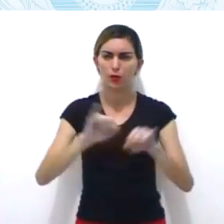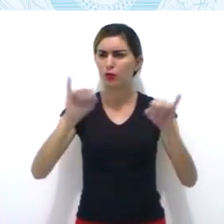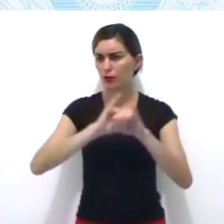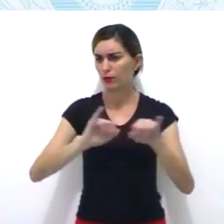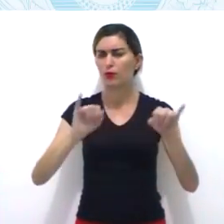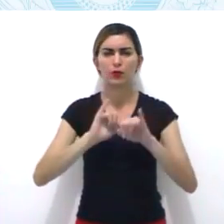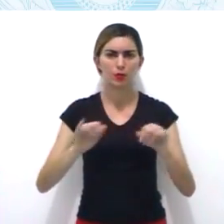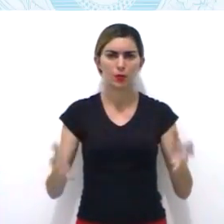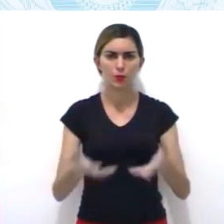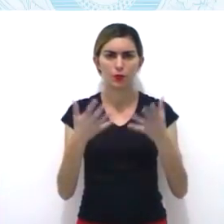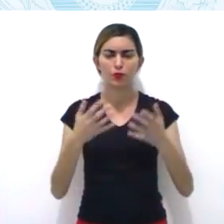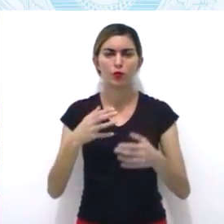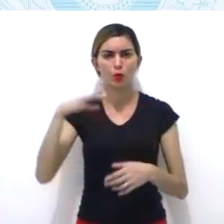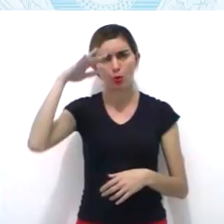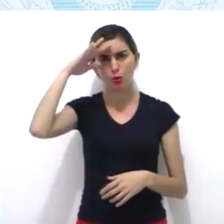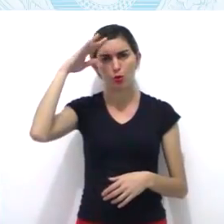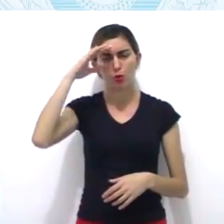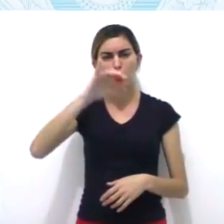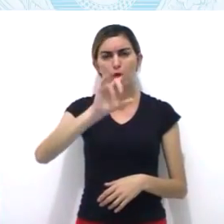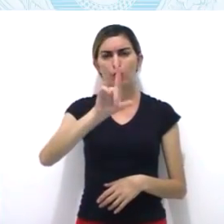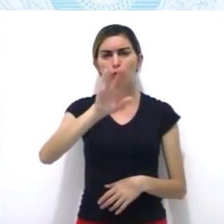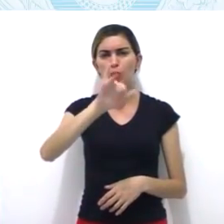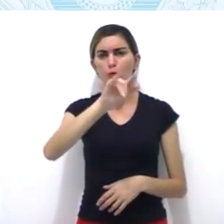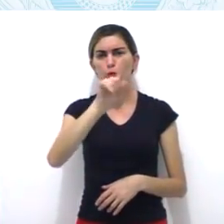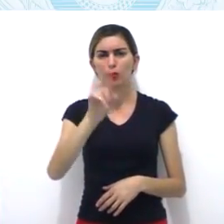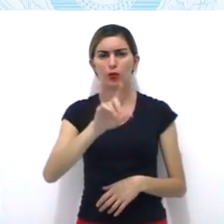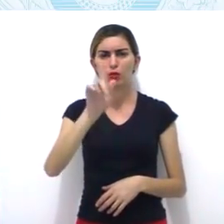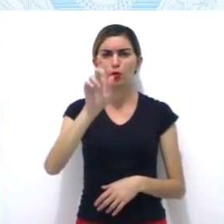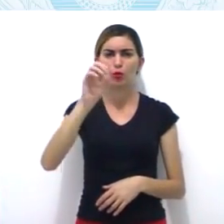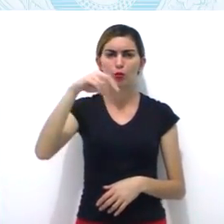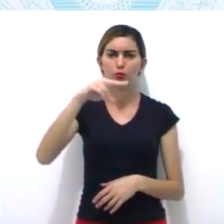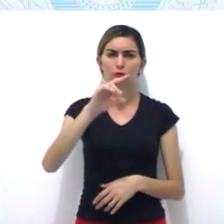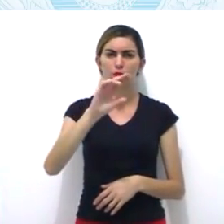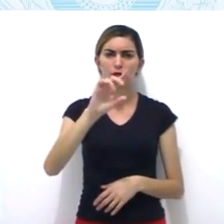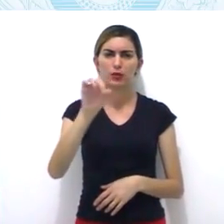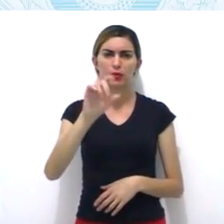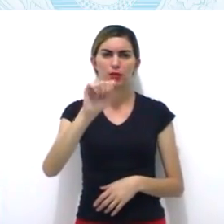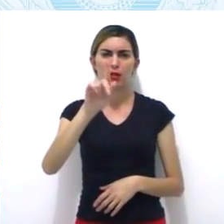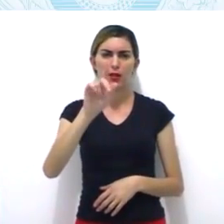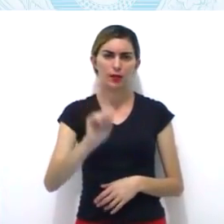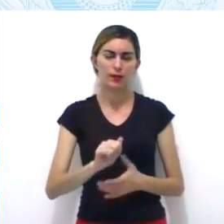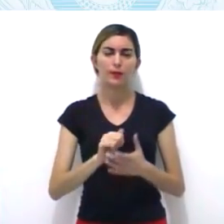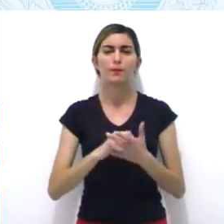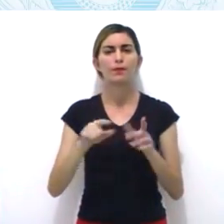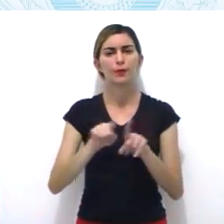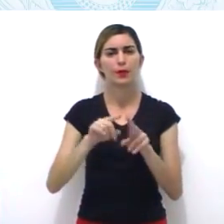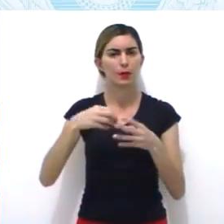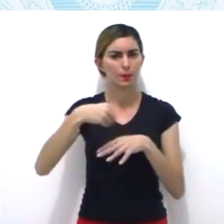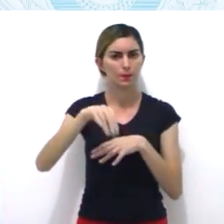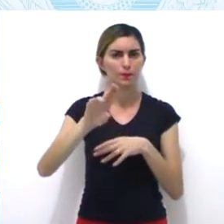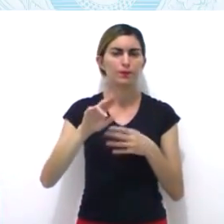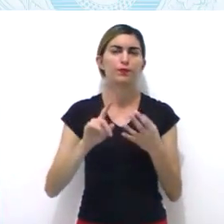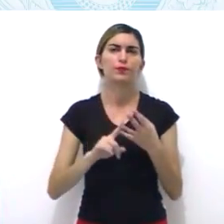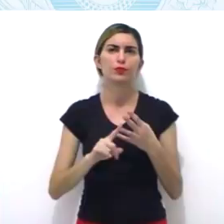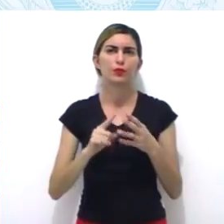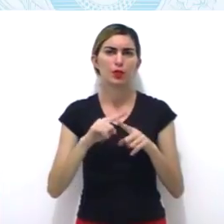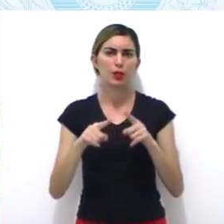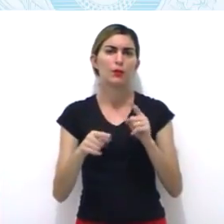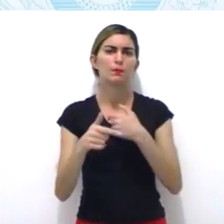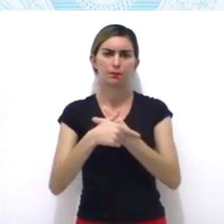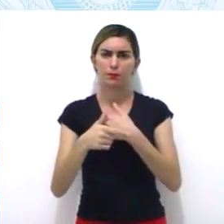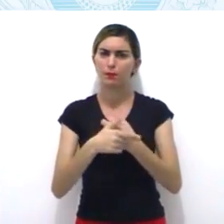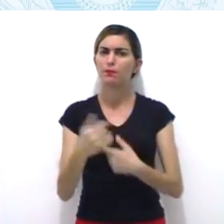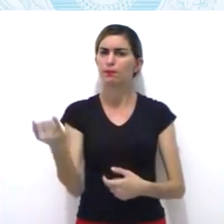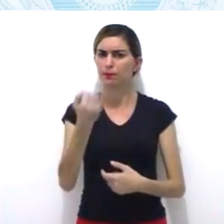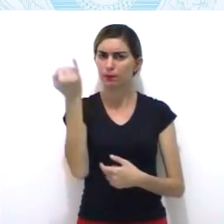tiveram grande participação do movimento, os alfaiatos, Manuel, Faustin, Santos